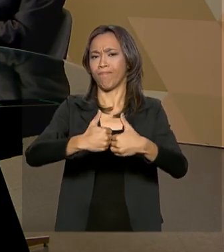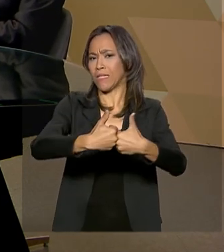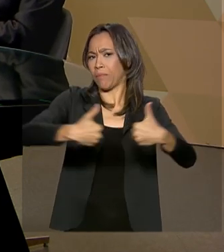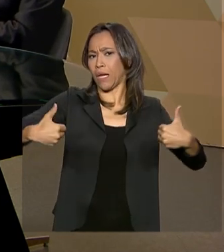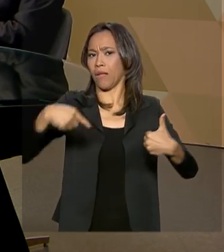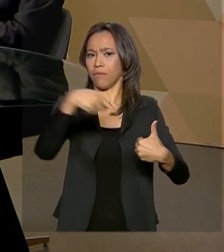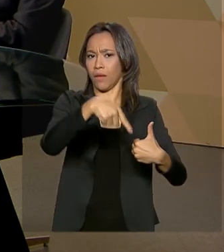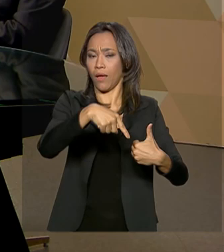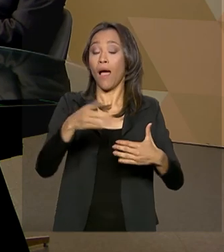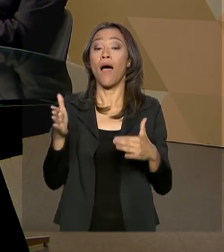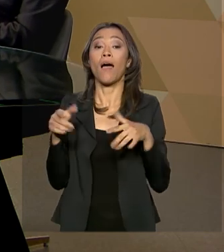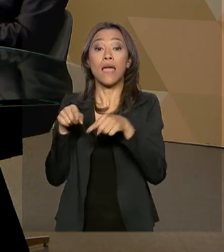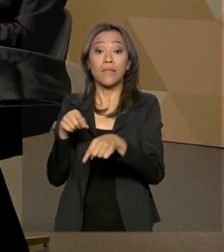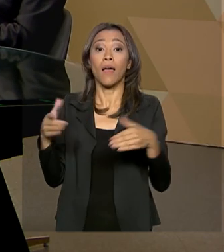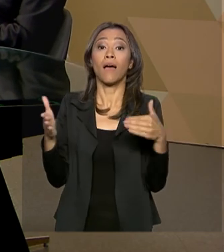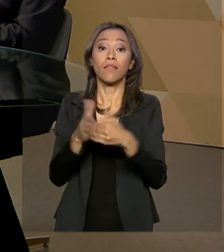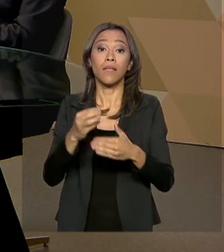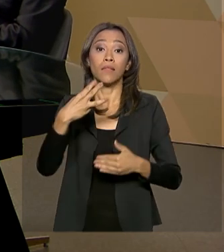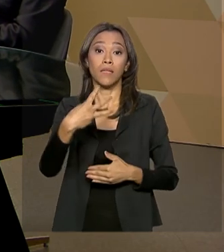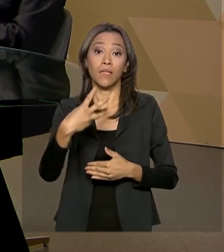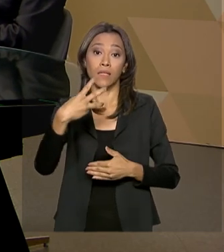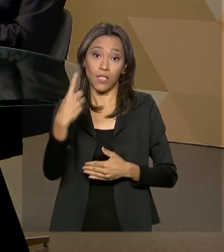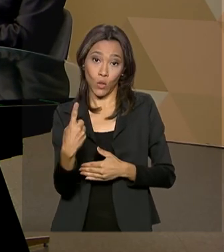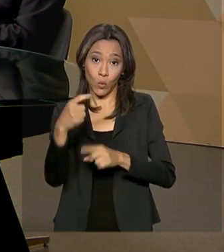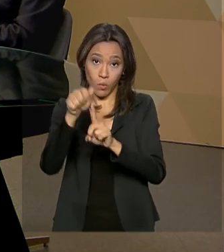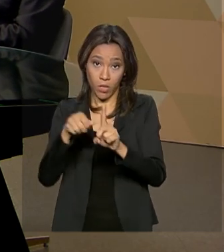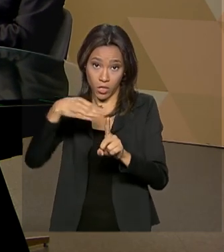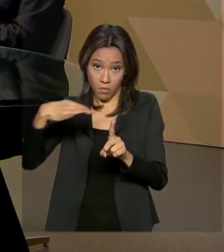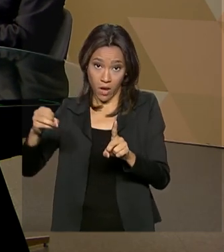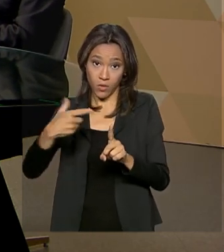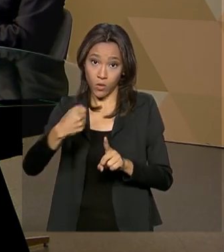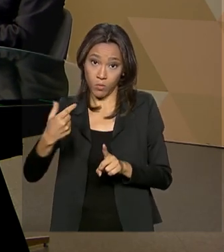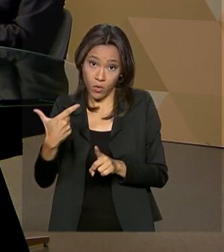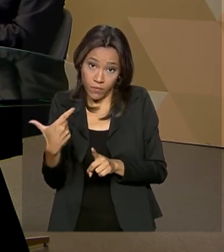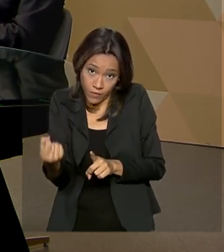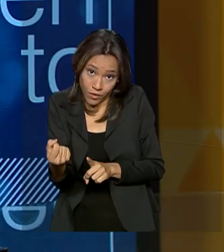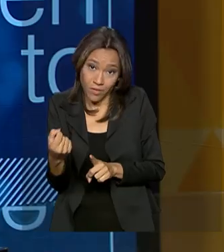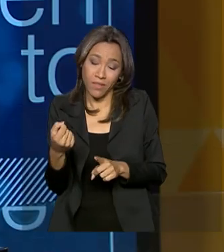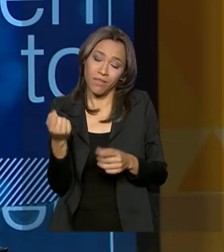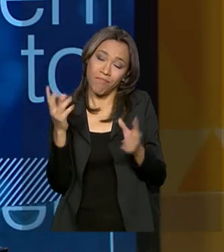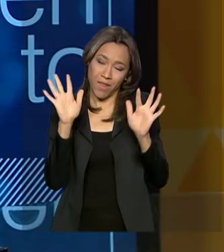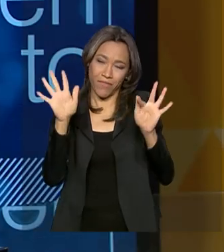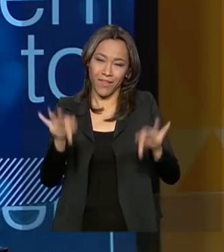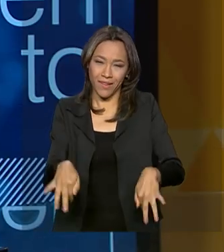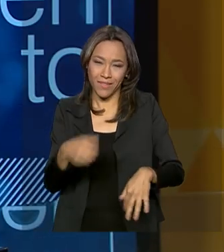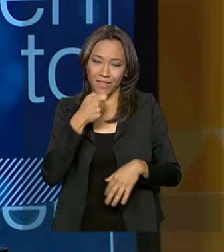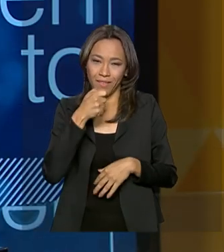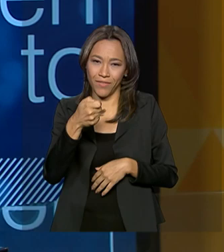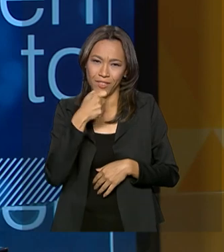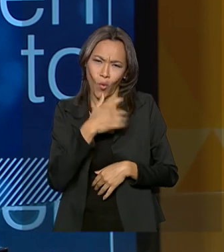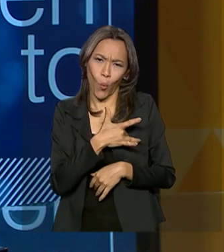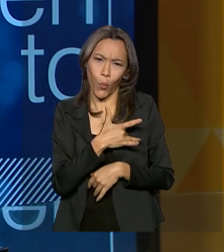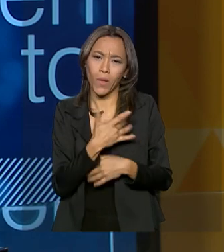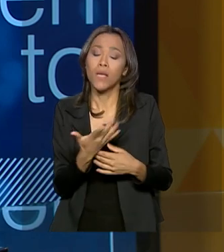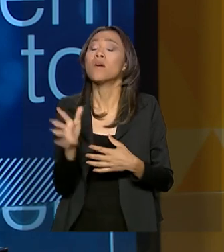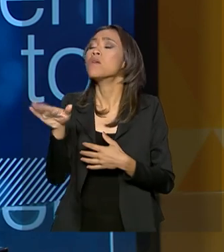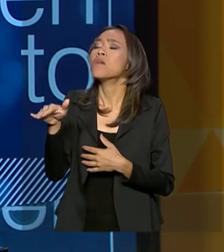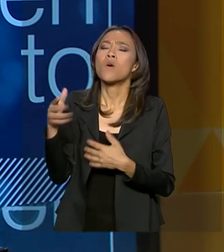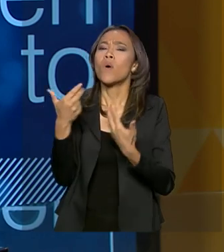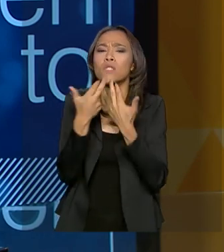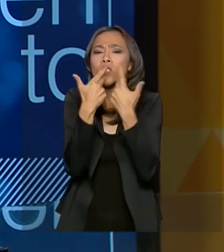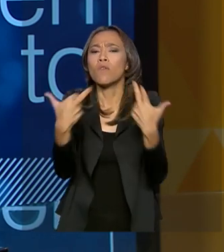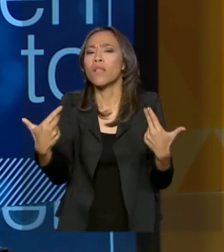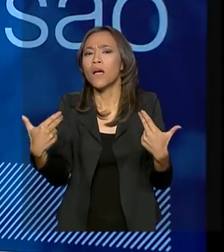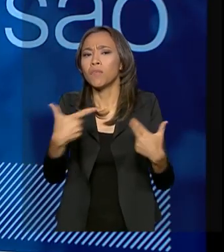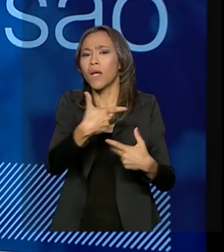até 31 de março de 2020. Para encerrar, o que é uma pena, quais são as perspectivas e novidades para 2020,